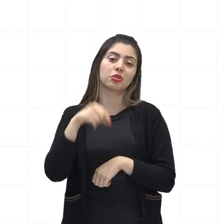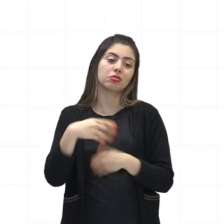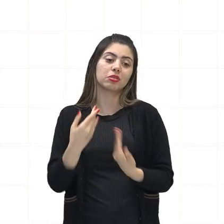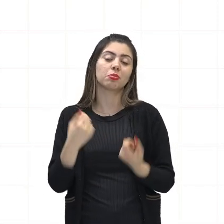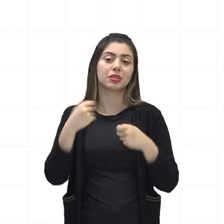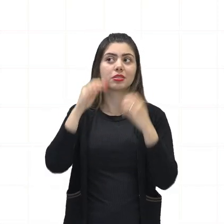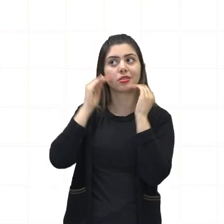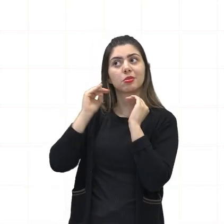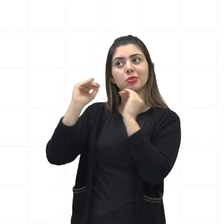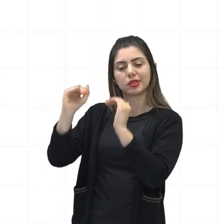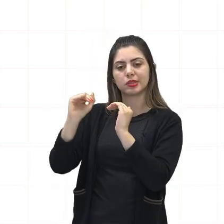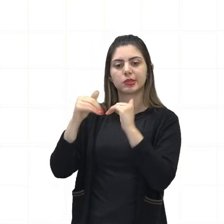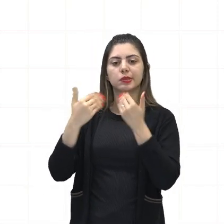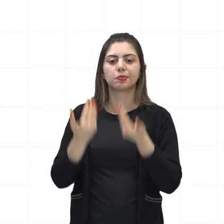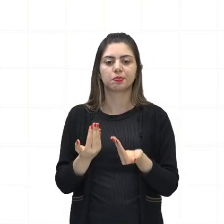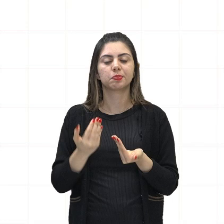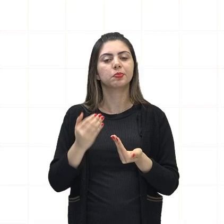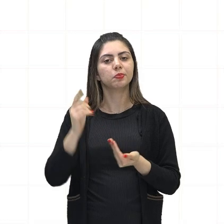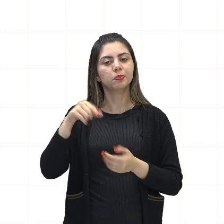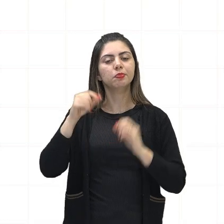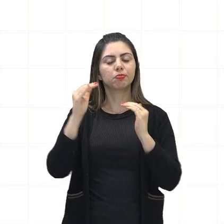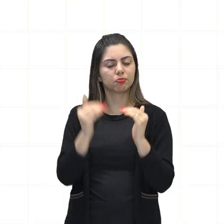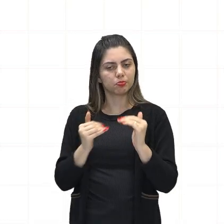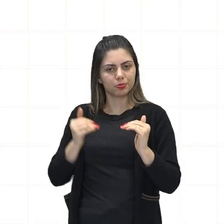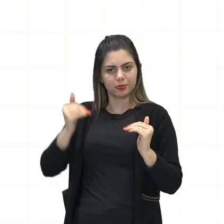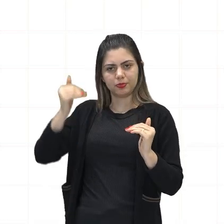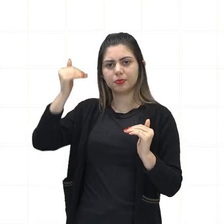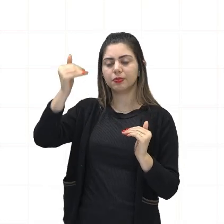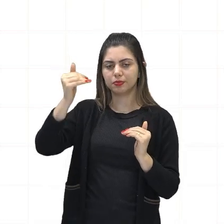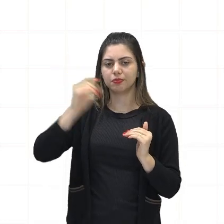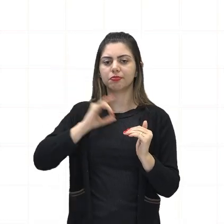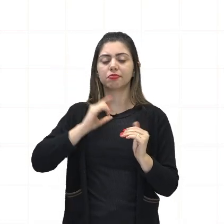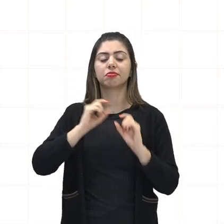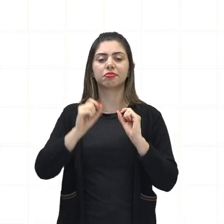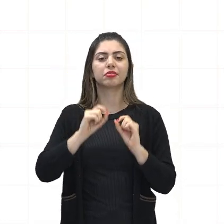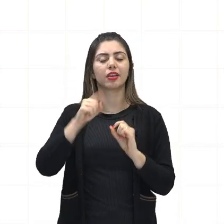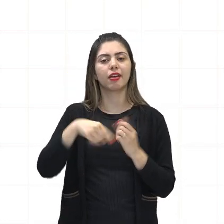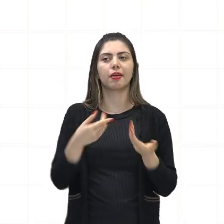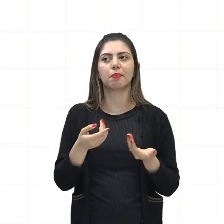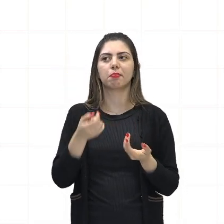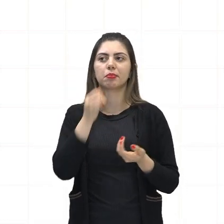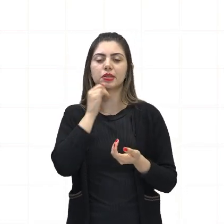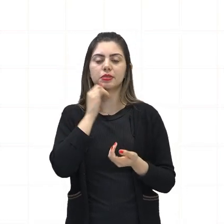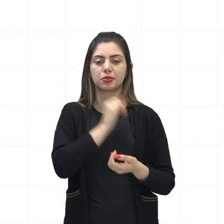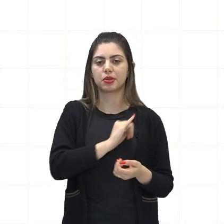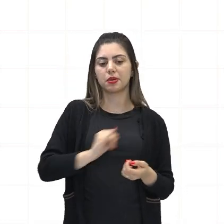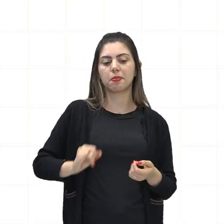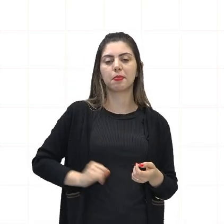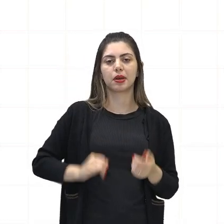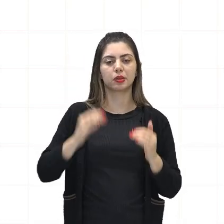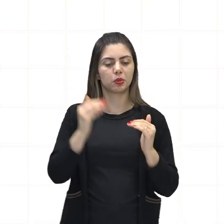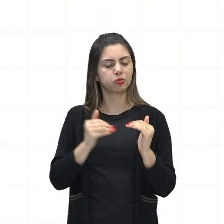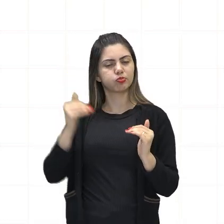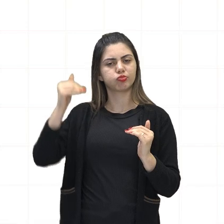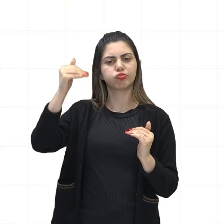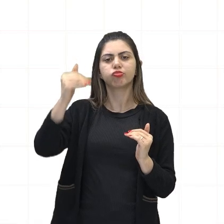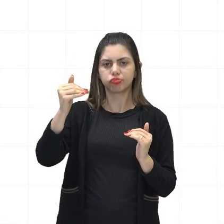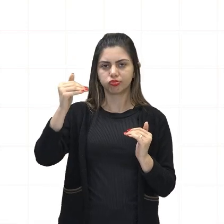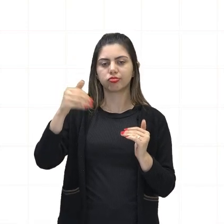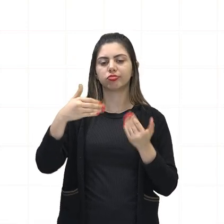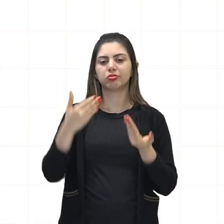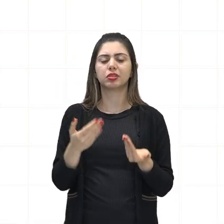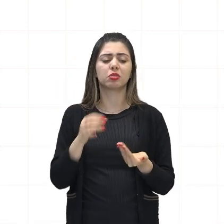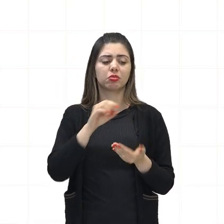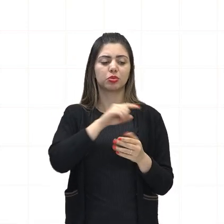imperador. Então, o poder moderador, que estava ligado diretamente às vontades do imperador, ou seja, ele mesmo era esse poder moderador, estavam